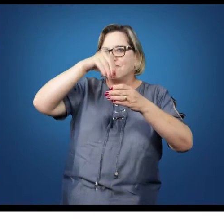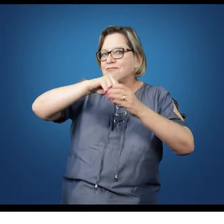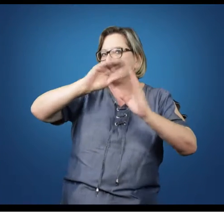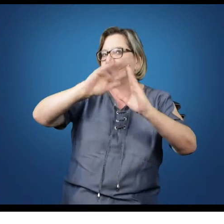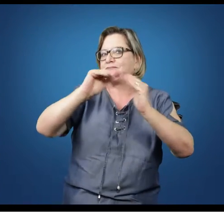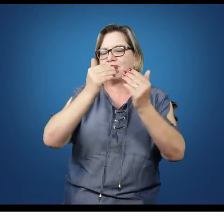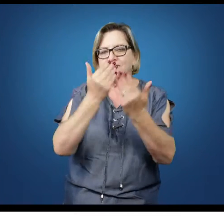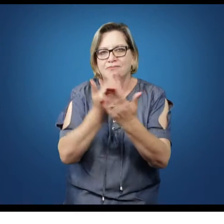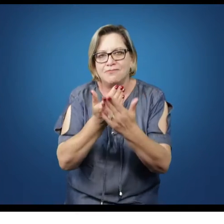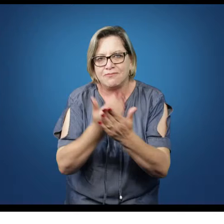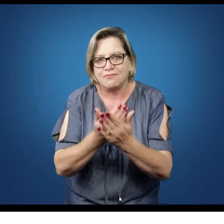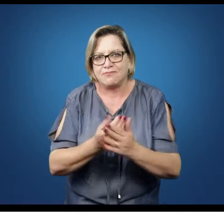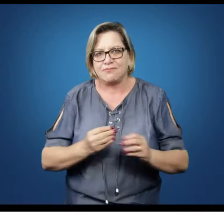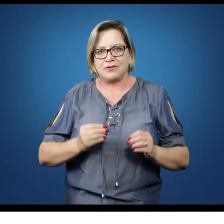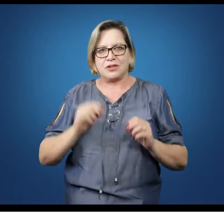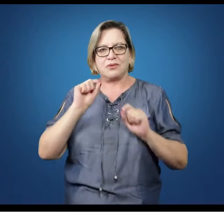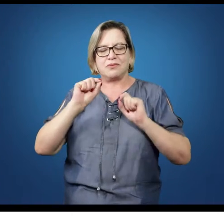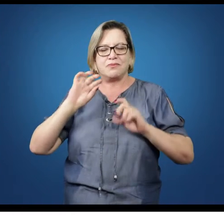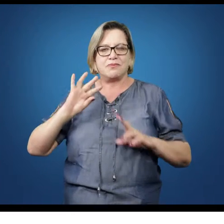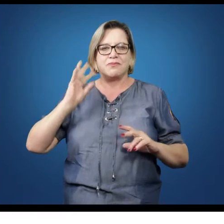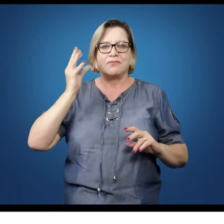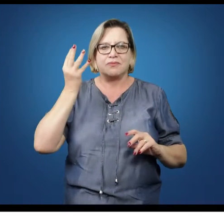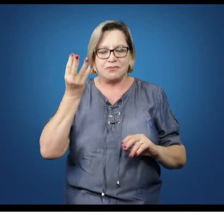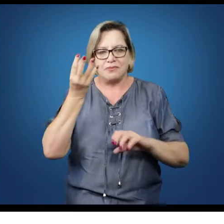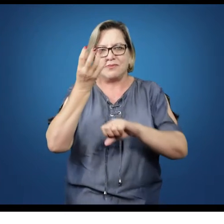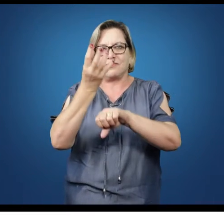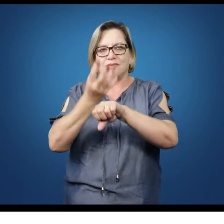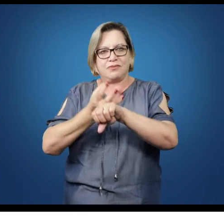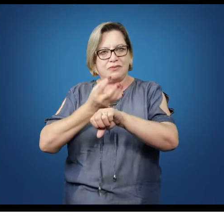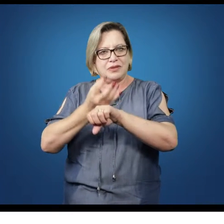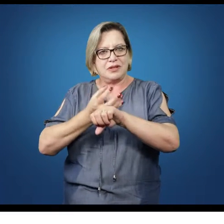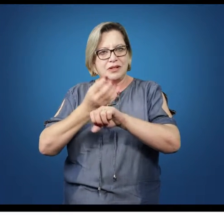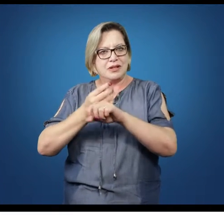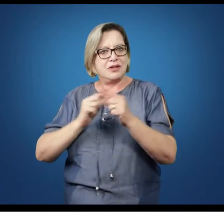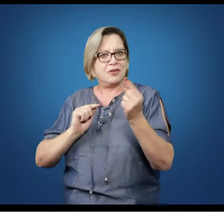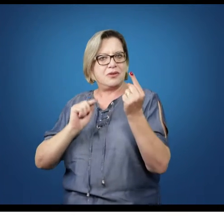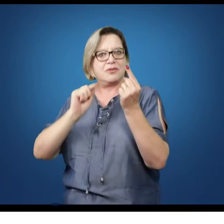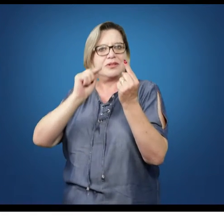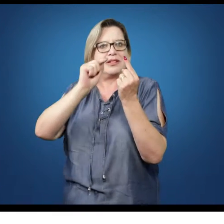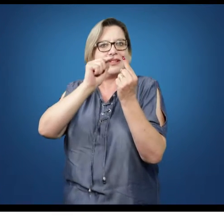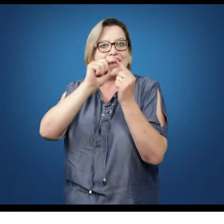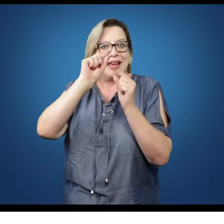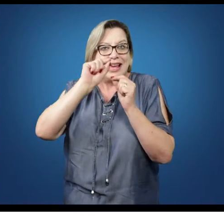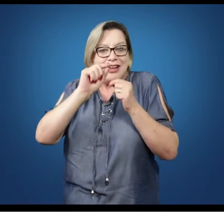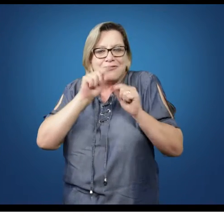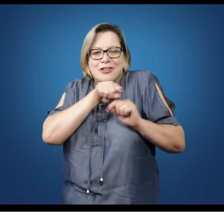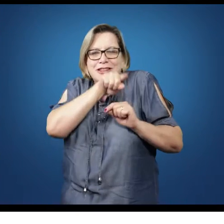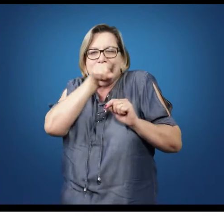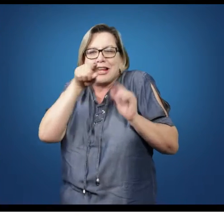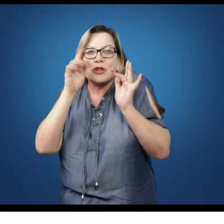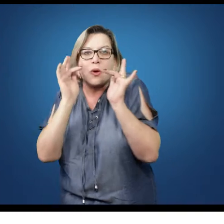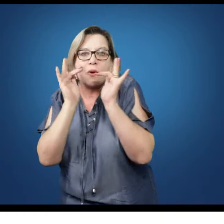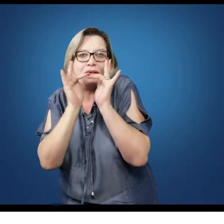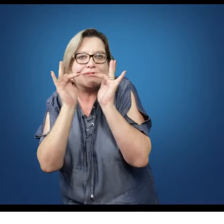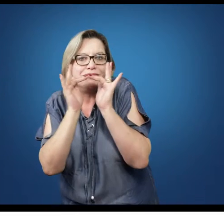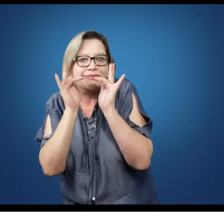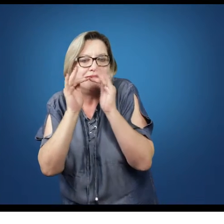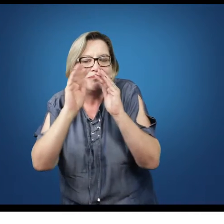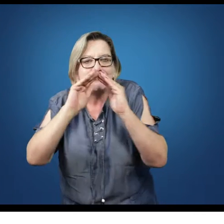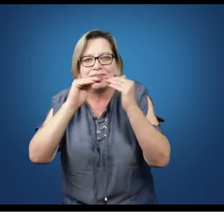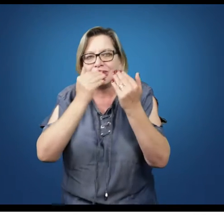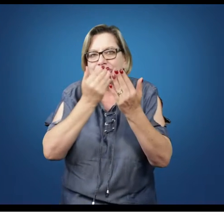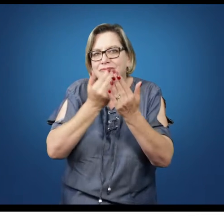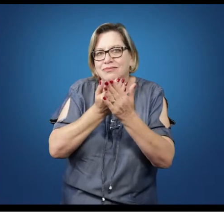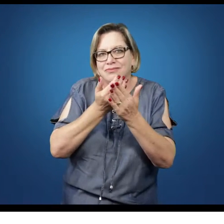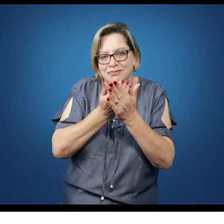educacionais. Então, o que acontece? A disciplina visa essa aproximação, visa esse contato de vocês alunos